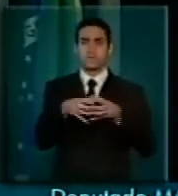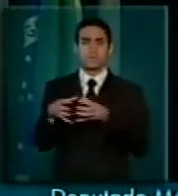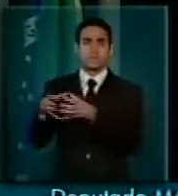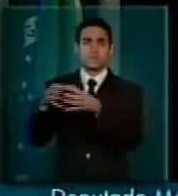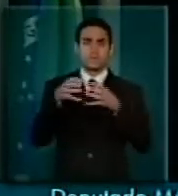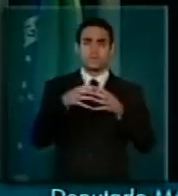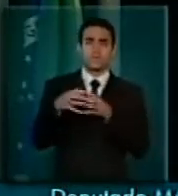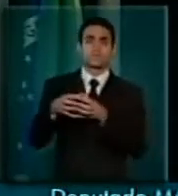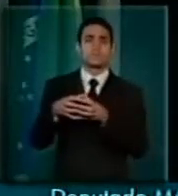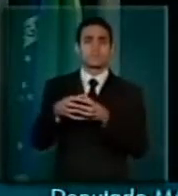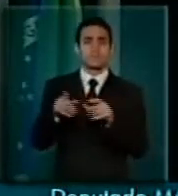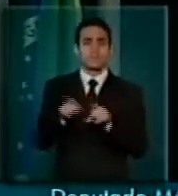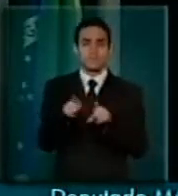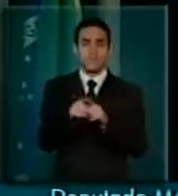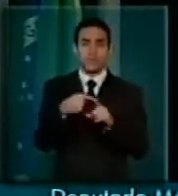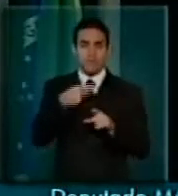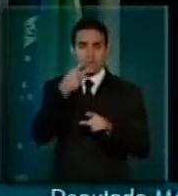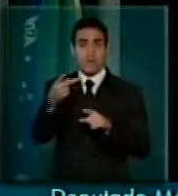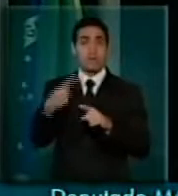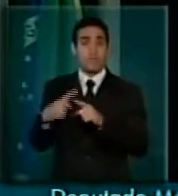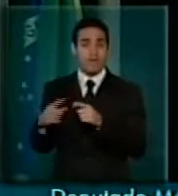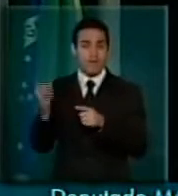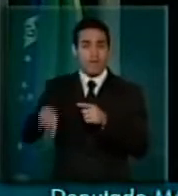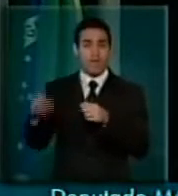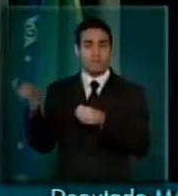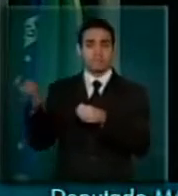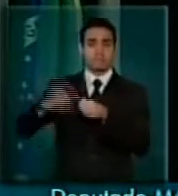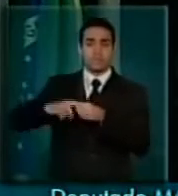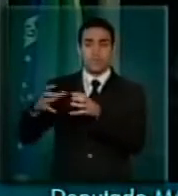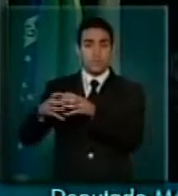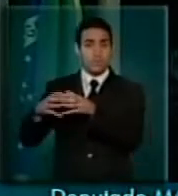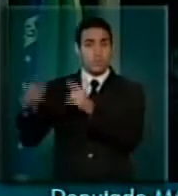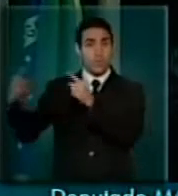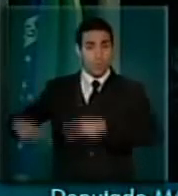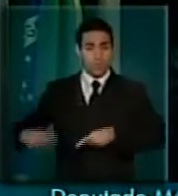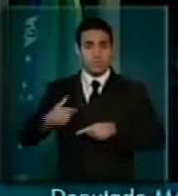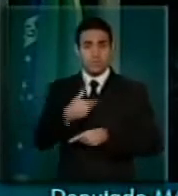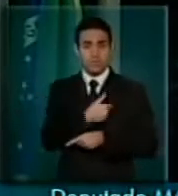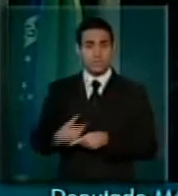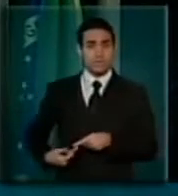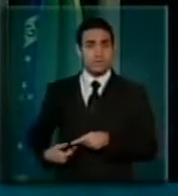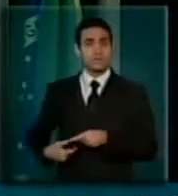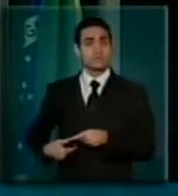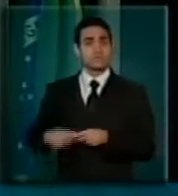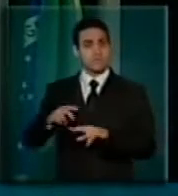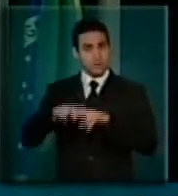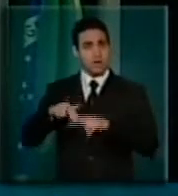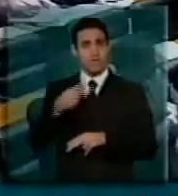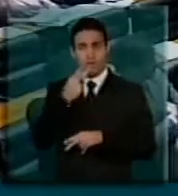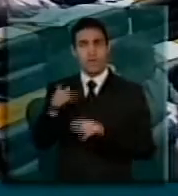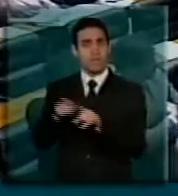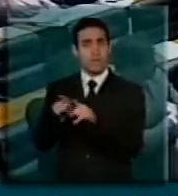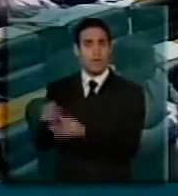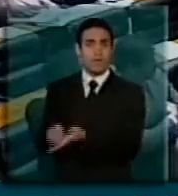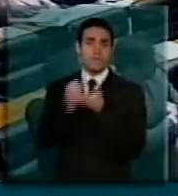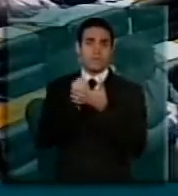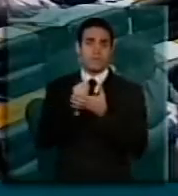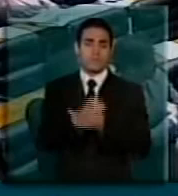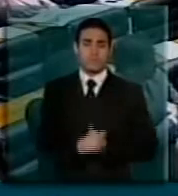refiro, por serem integrantes da oposição nestas duas casas no Congresso Nacional.